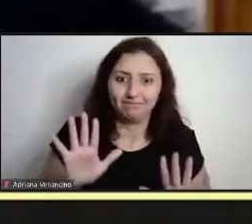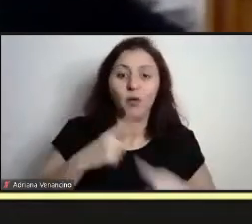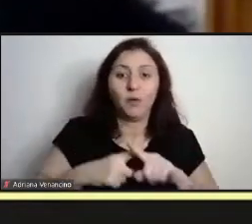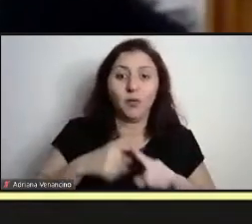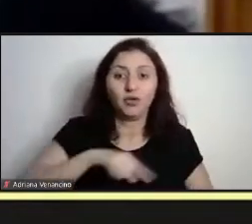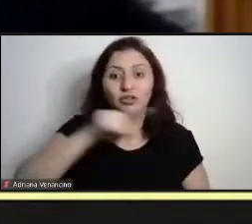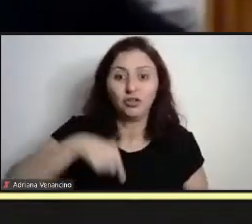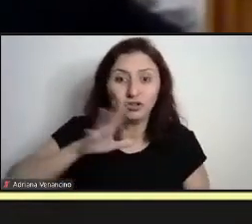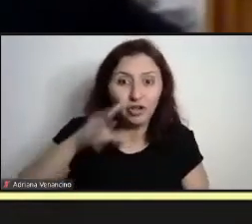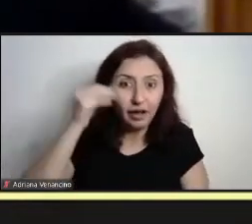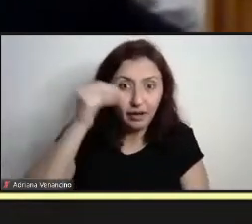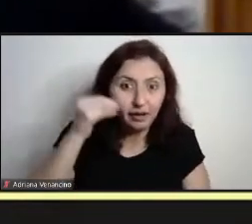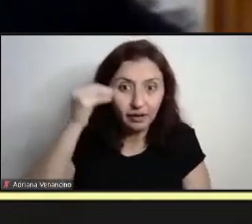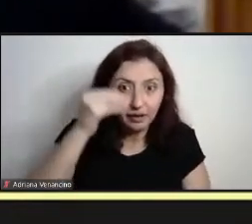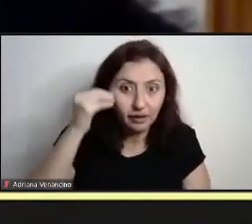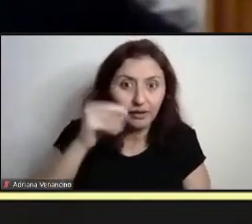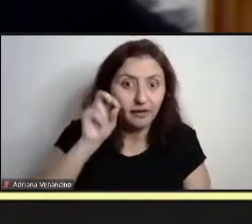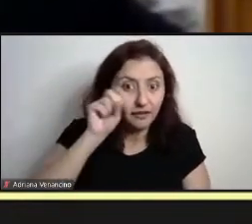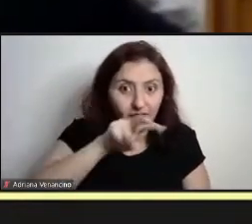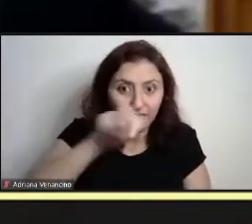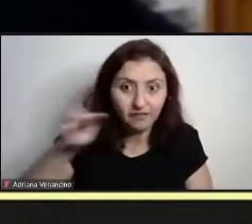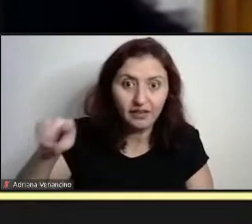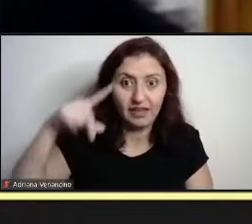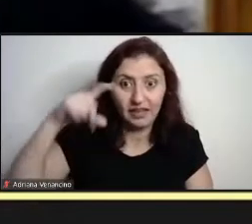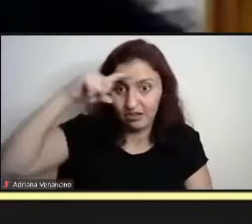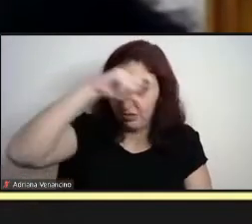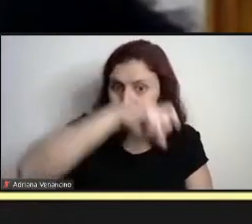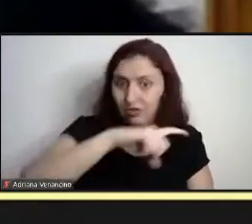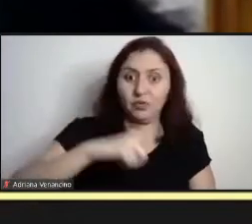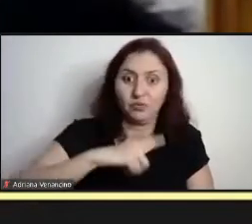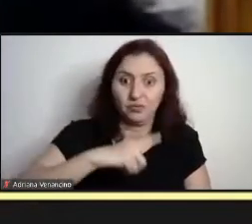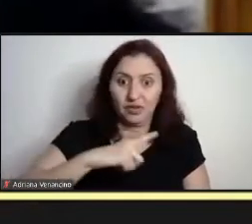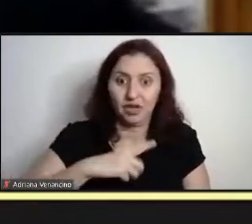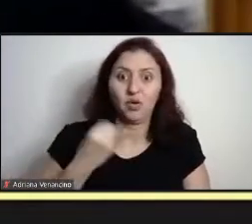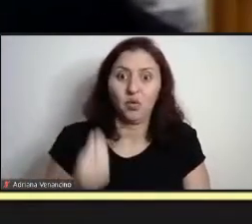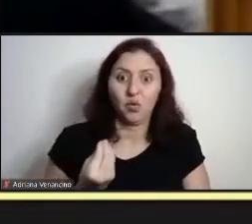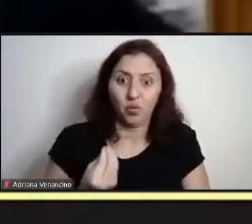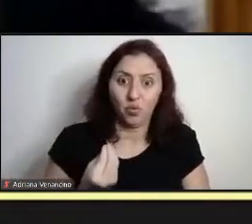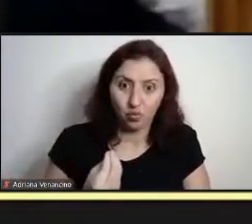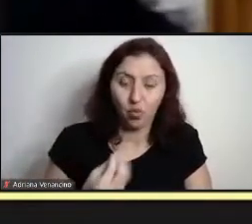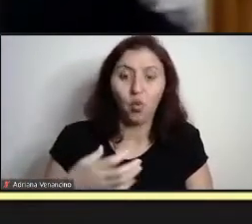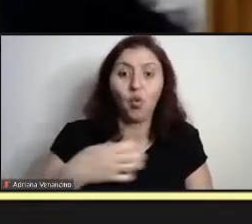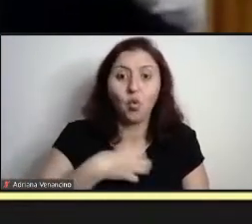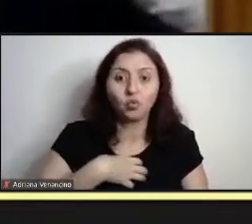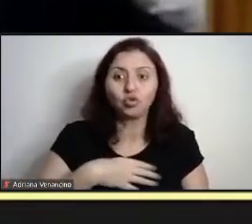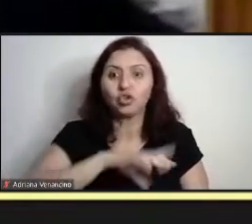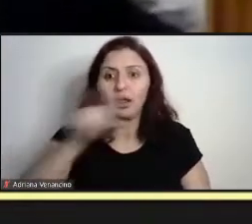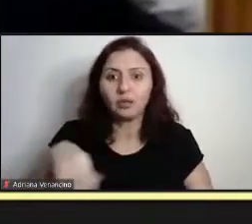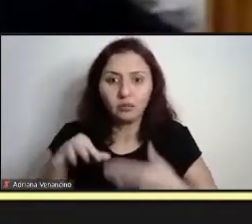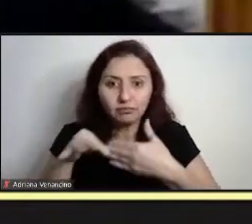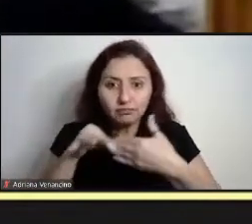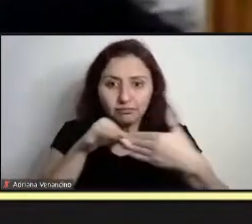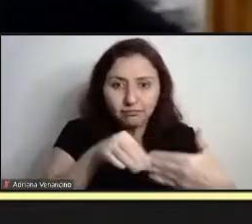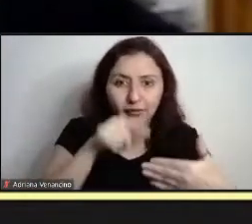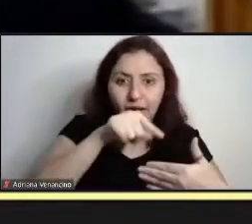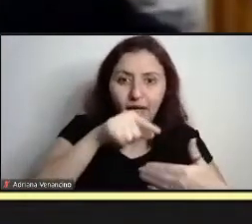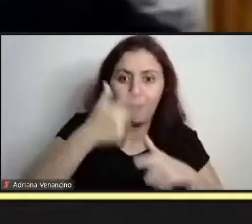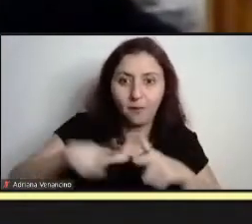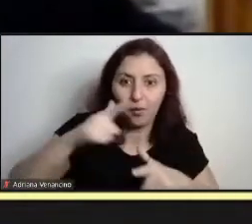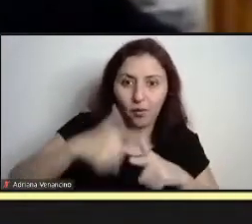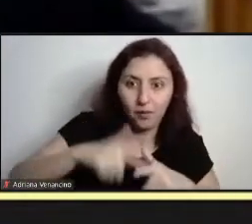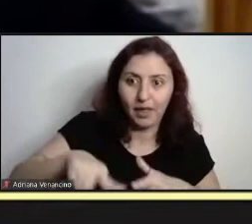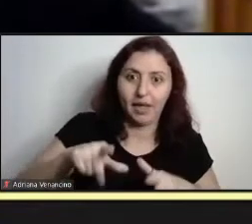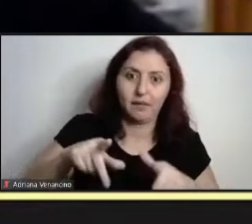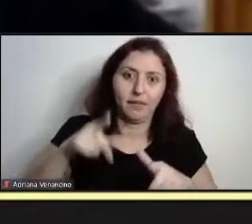dificuldades do ponto de vista da condução e da coordenação dessa crise, no âmbito do